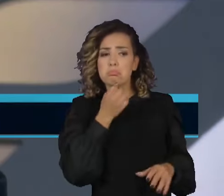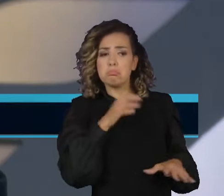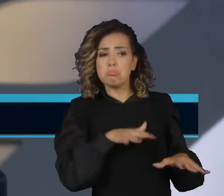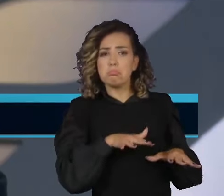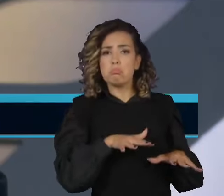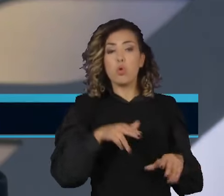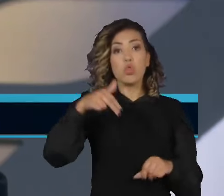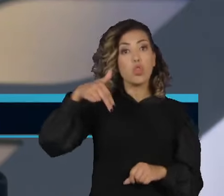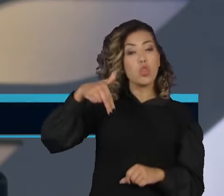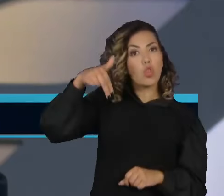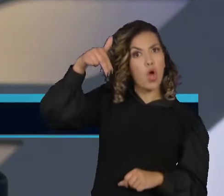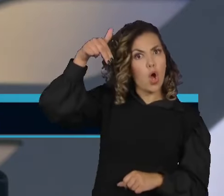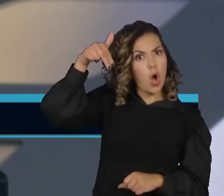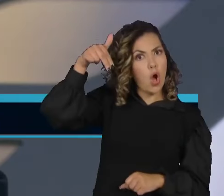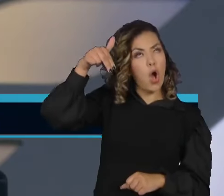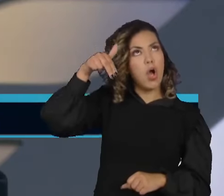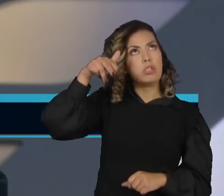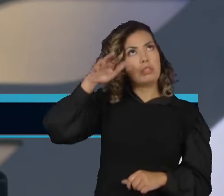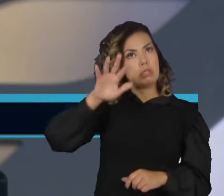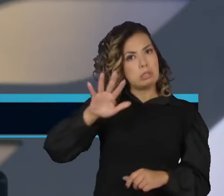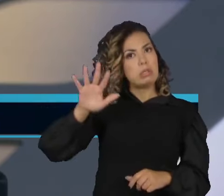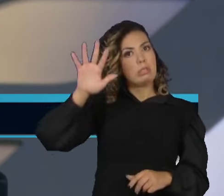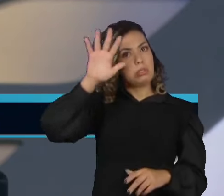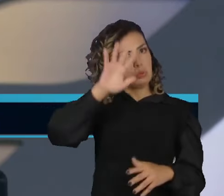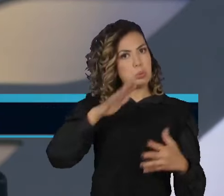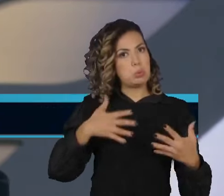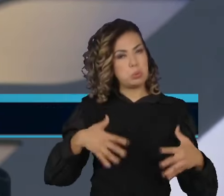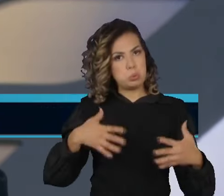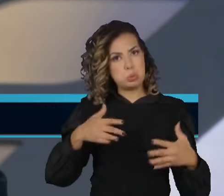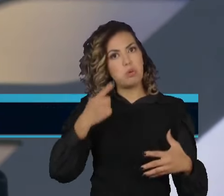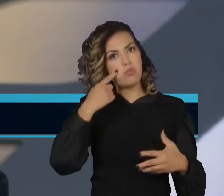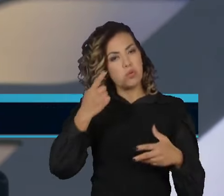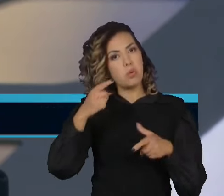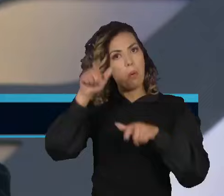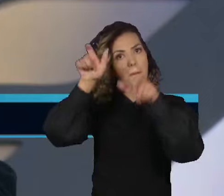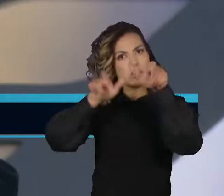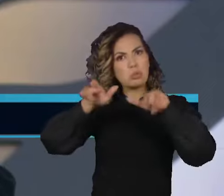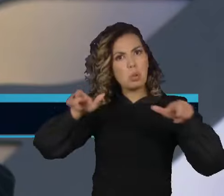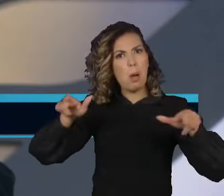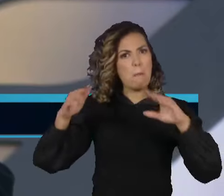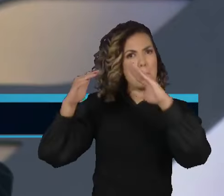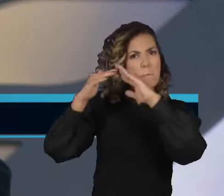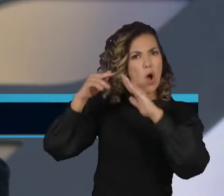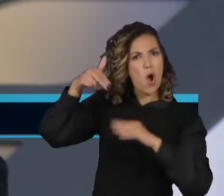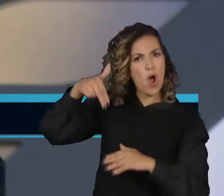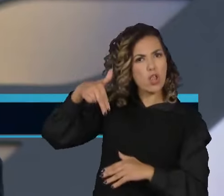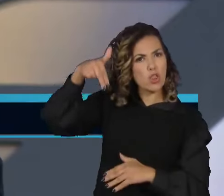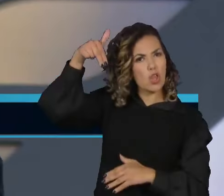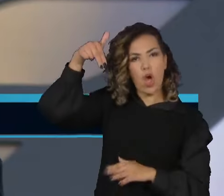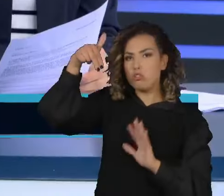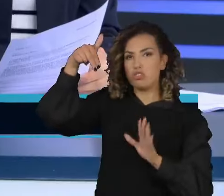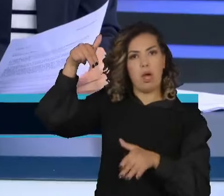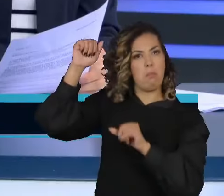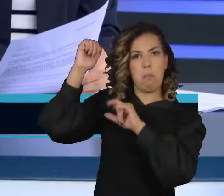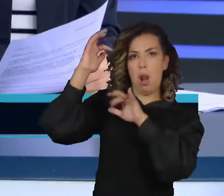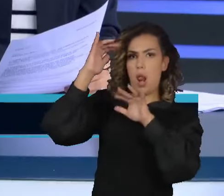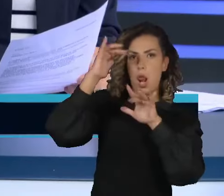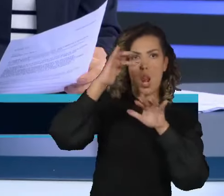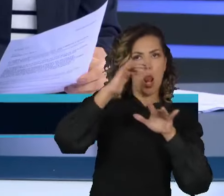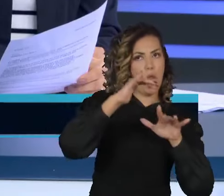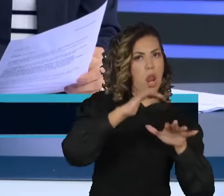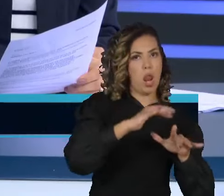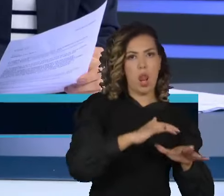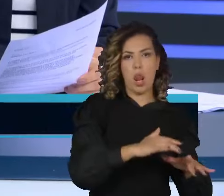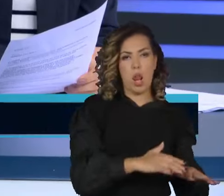degenerando, você tem já há meses, grande parte da população do Norte que já esvaziou a região,